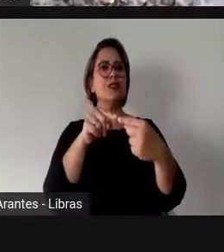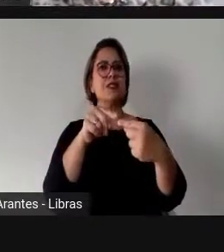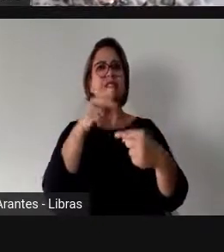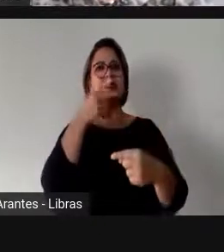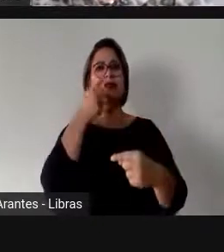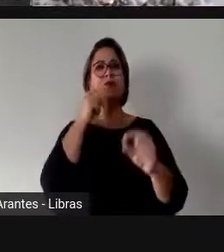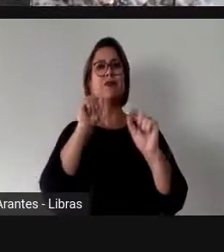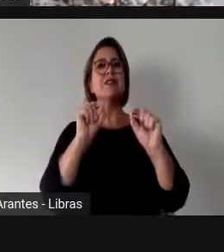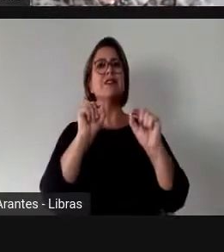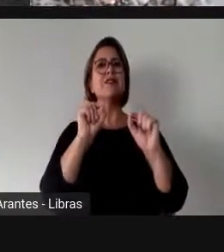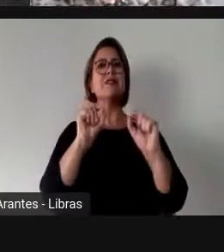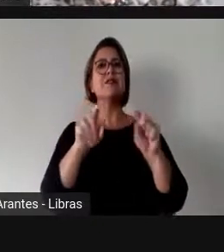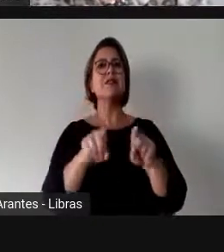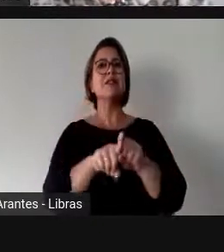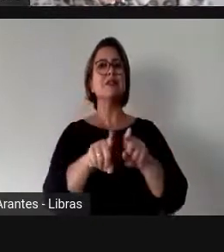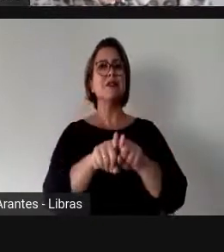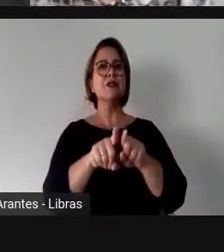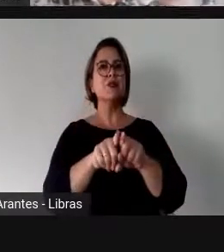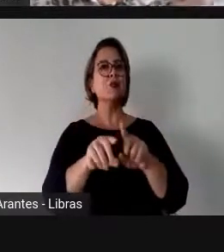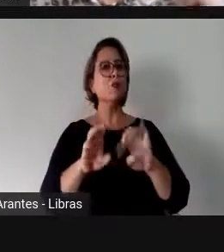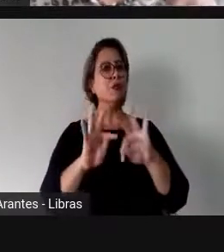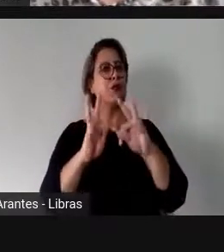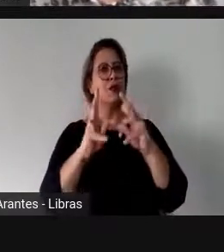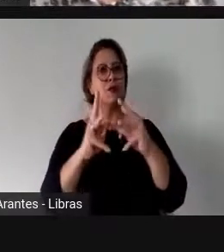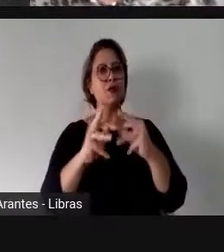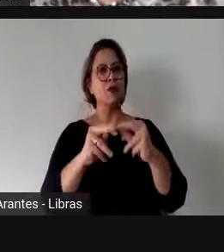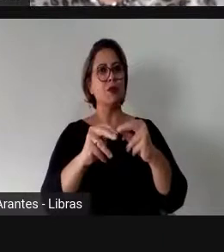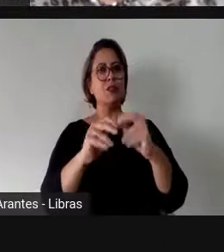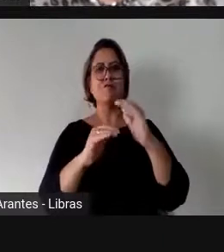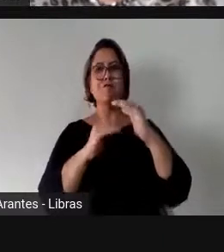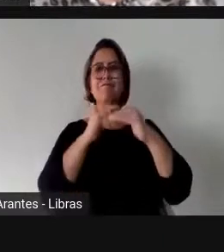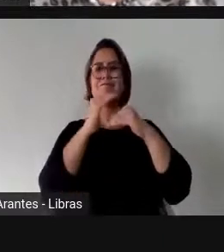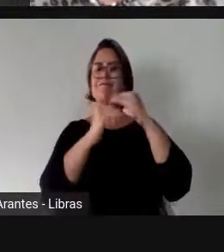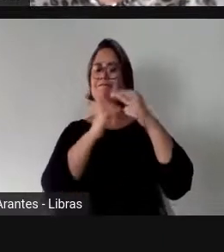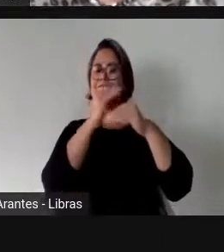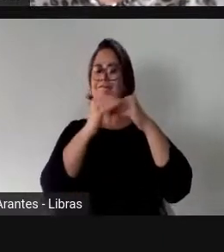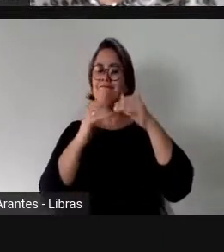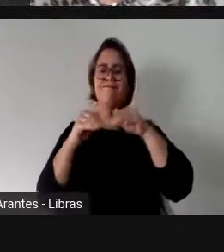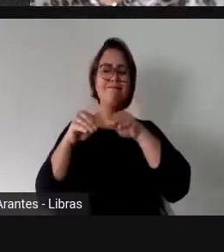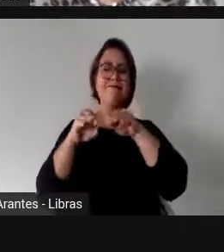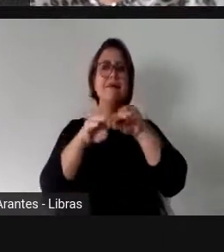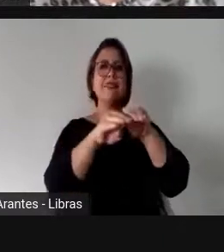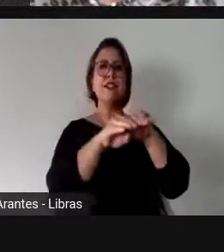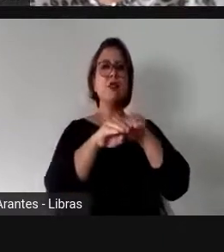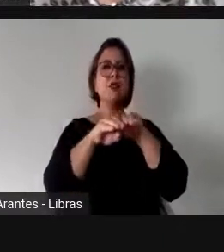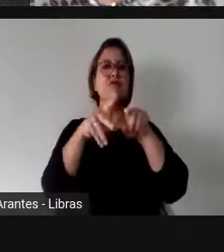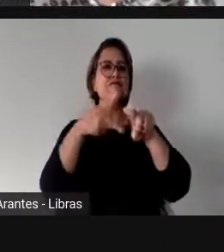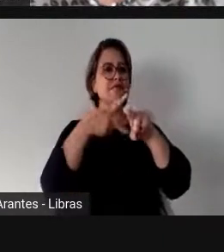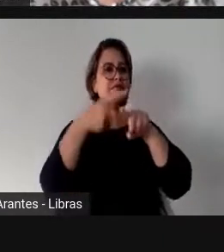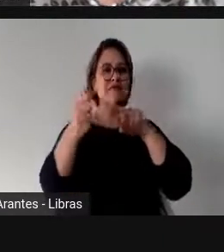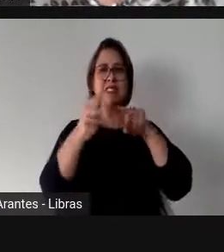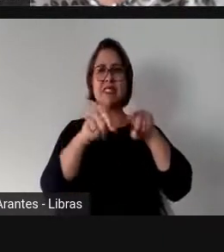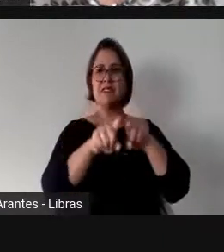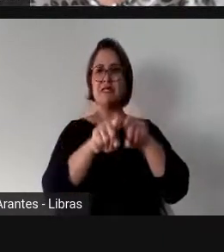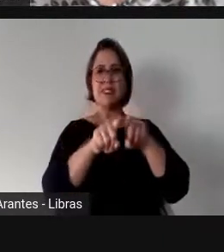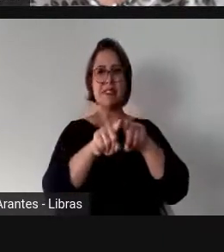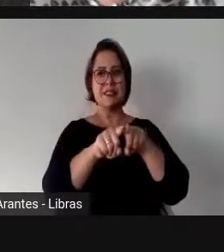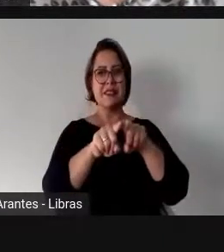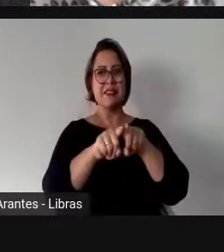a construção do bem de todos, a promoção da igualdade, vencer todas as formas de